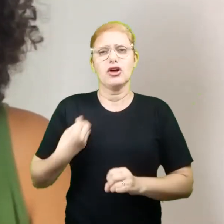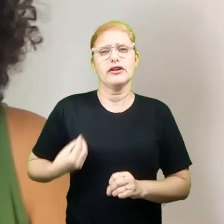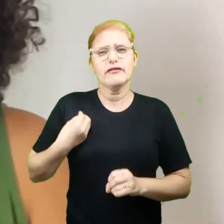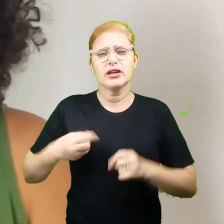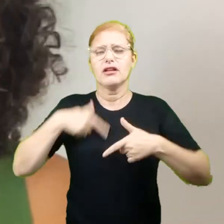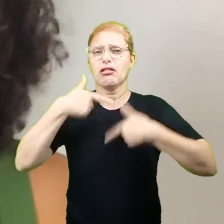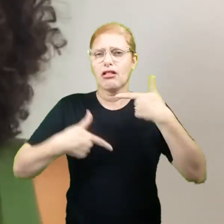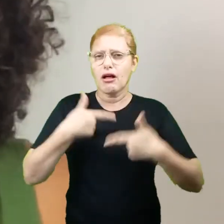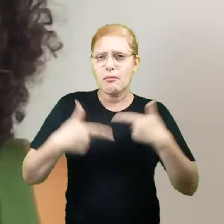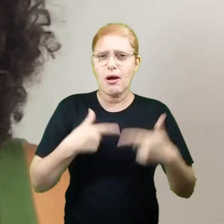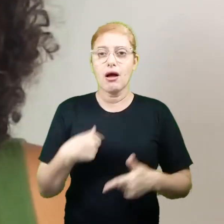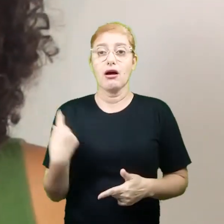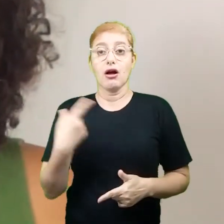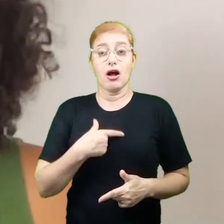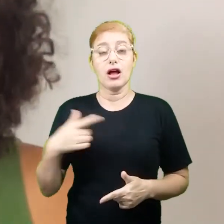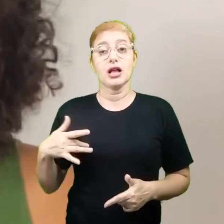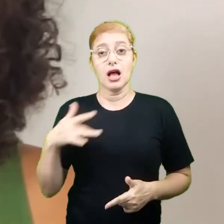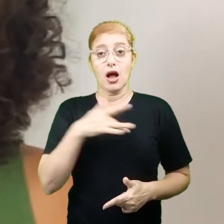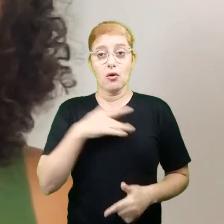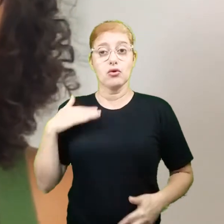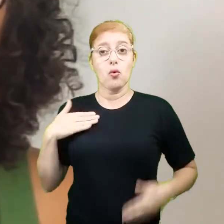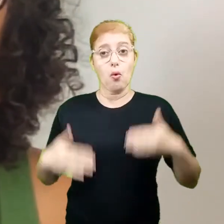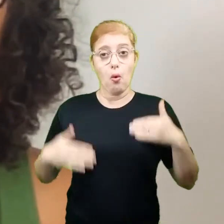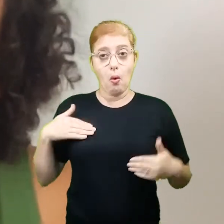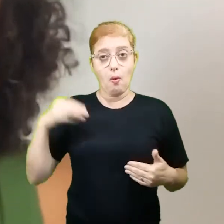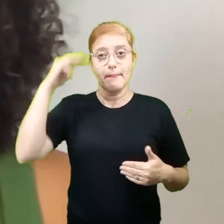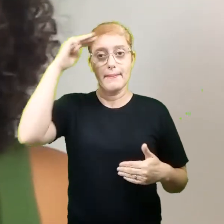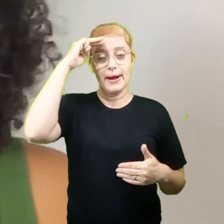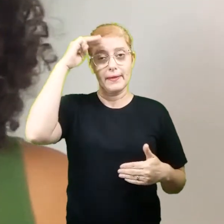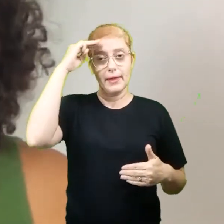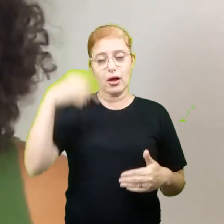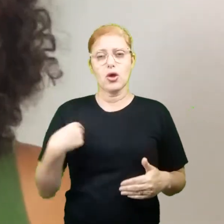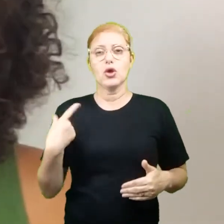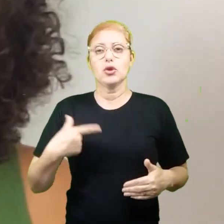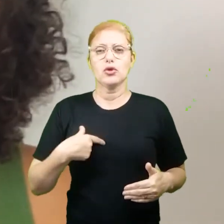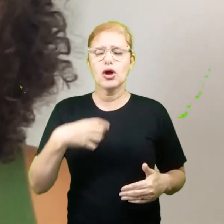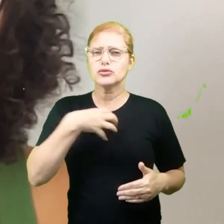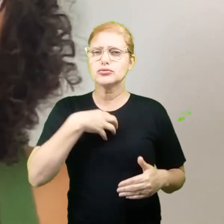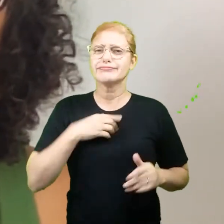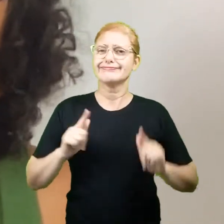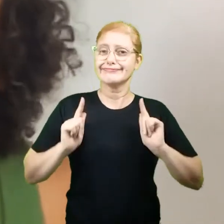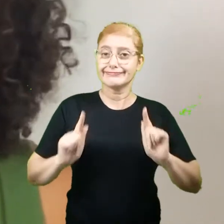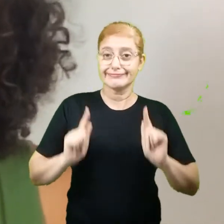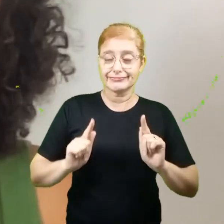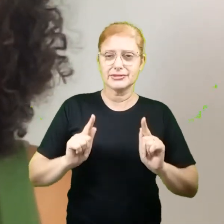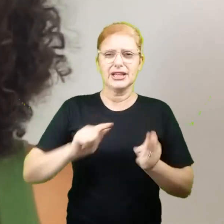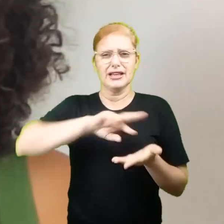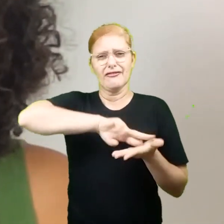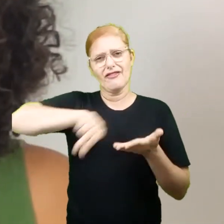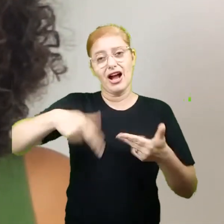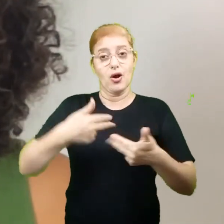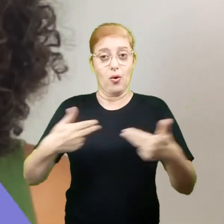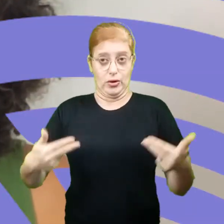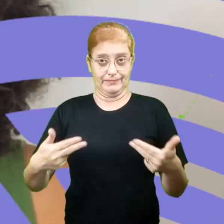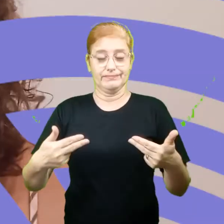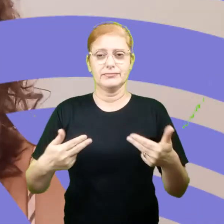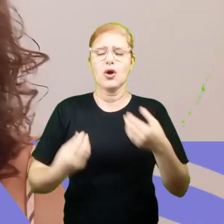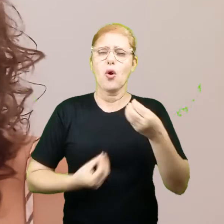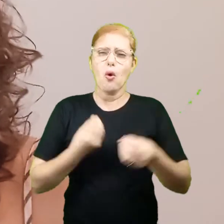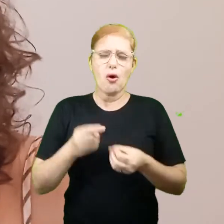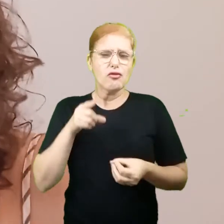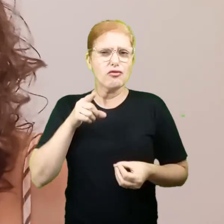no nosso trabalho, na nossa saúde física e mental, nas nossas formas de lazer e em tantas outras coisas.